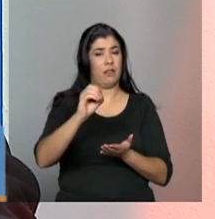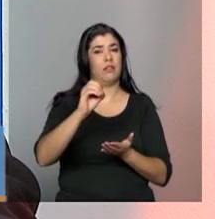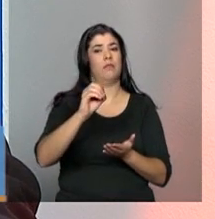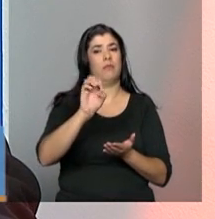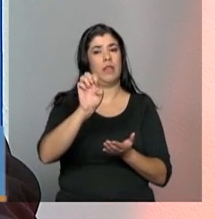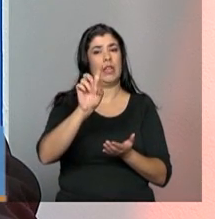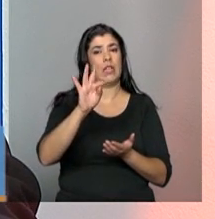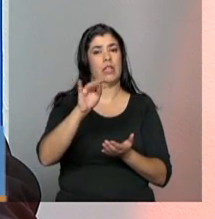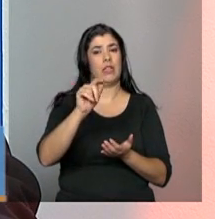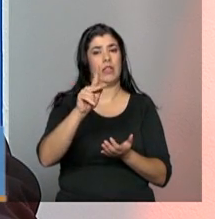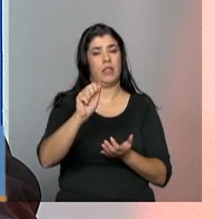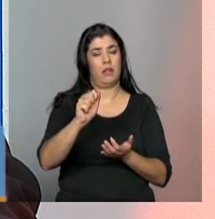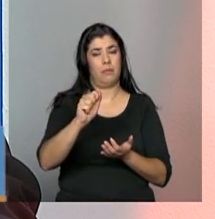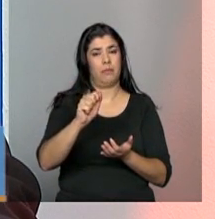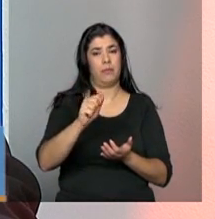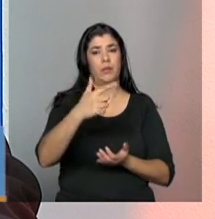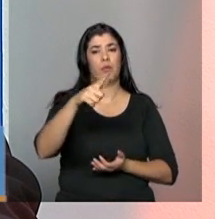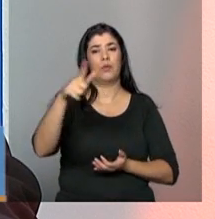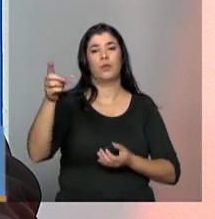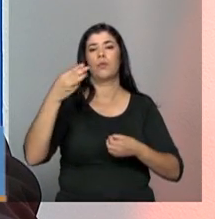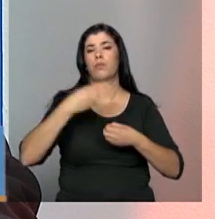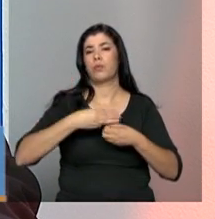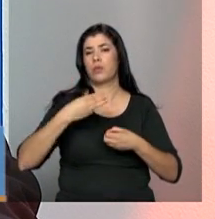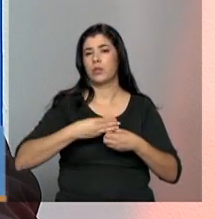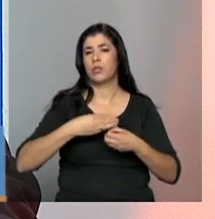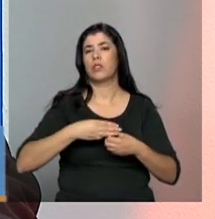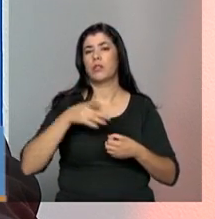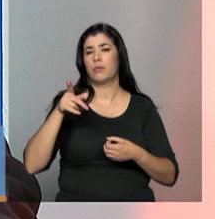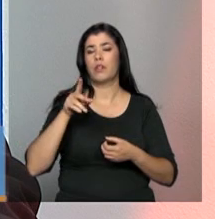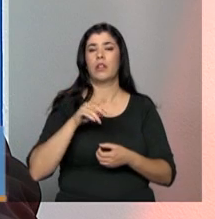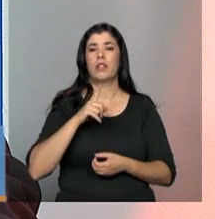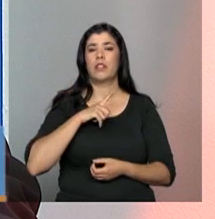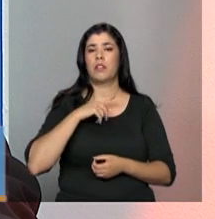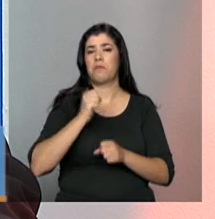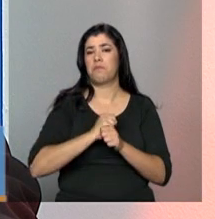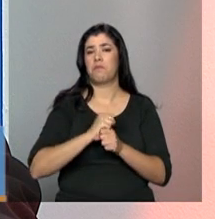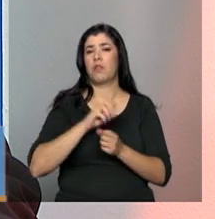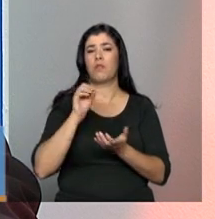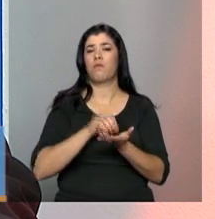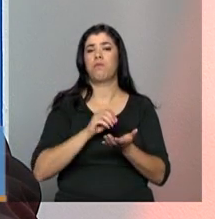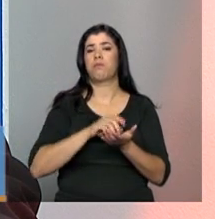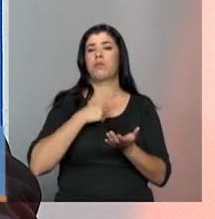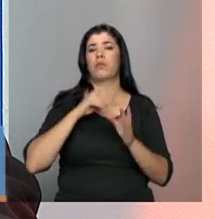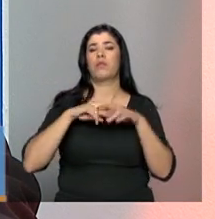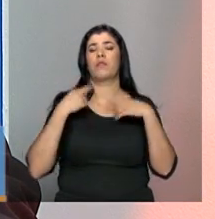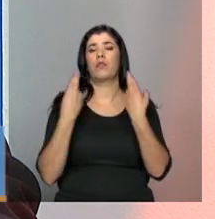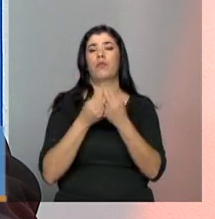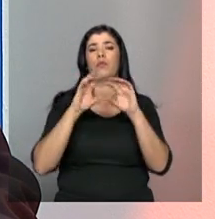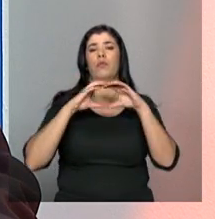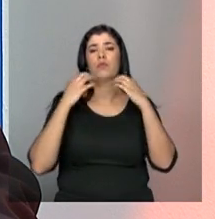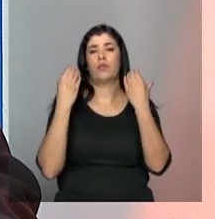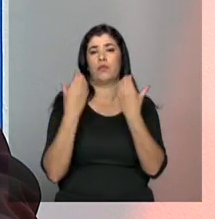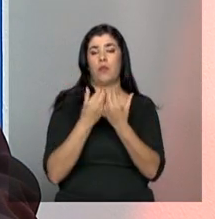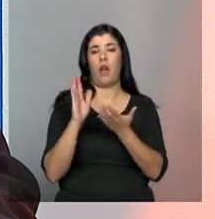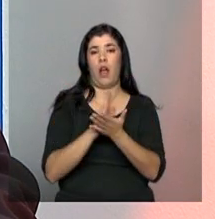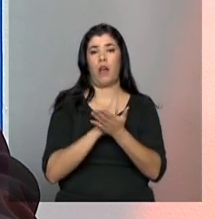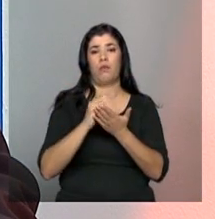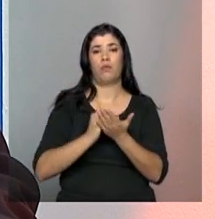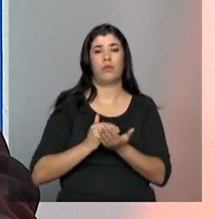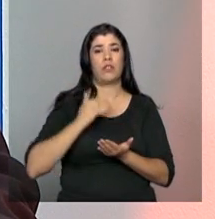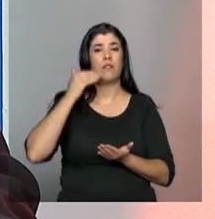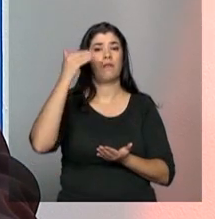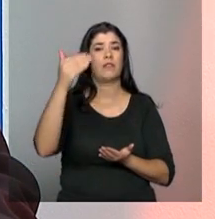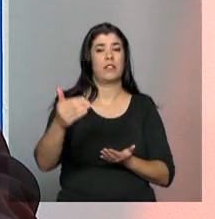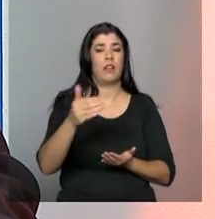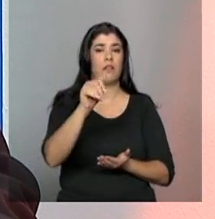municípios realizaram, nesse ano em que não houve a nacional, então, eles estão na décima primeira. E, assim, também com